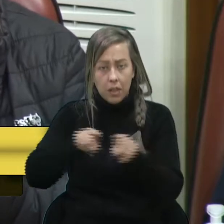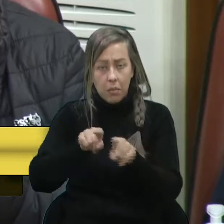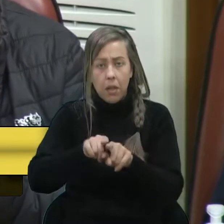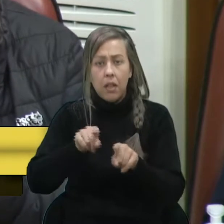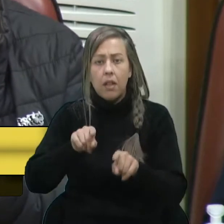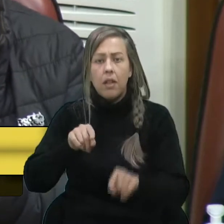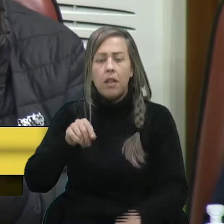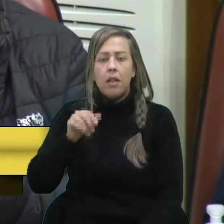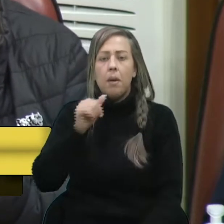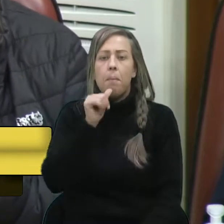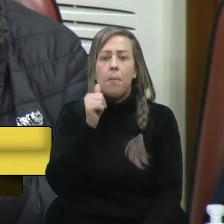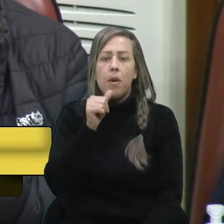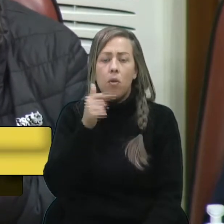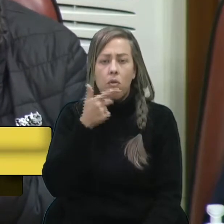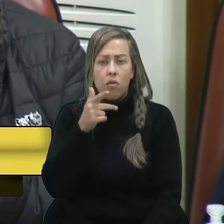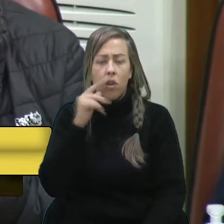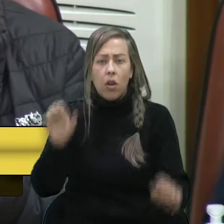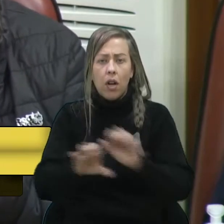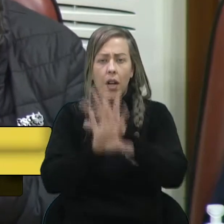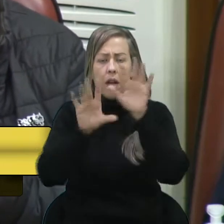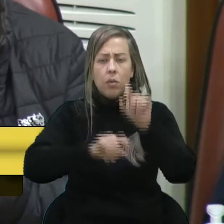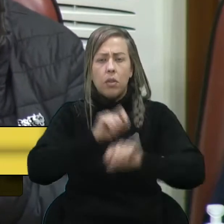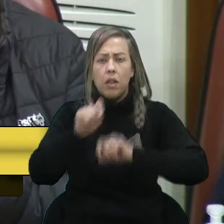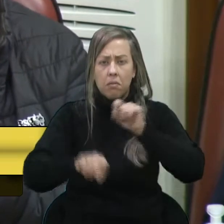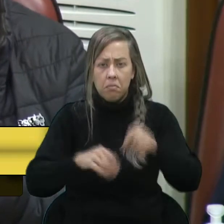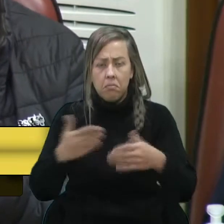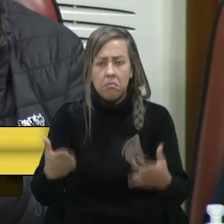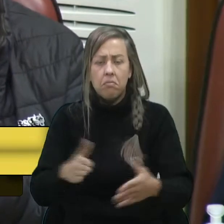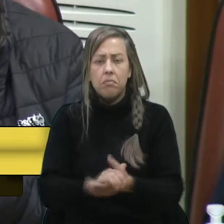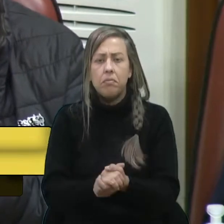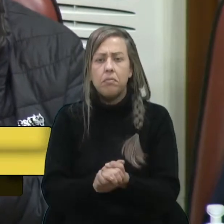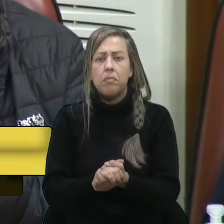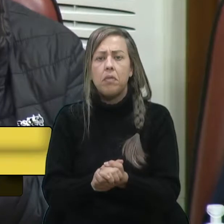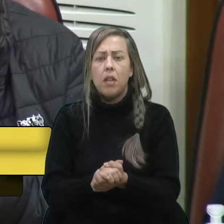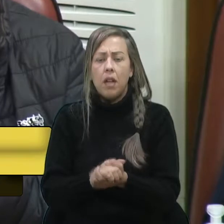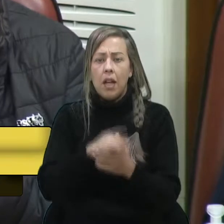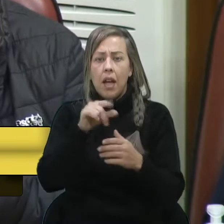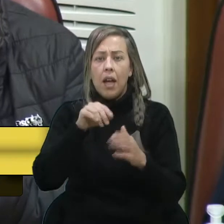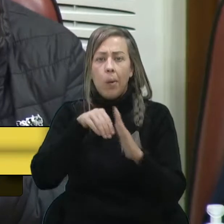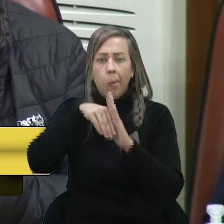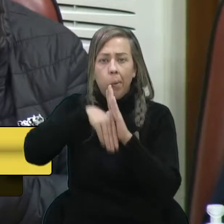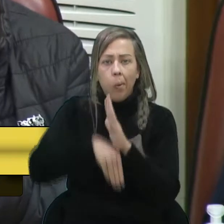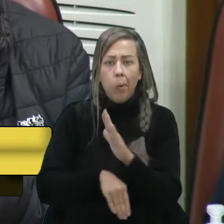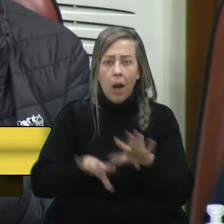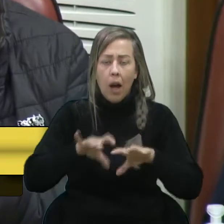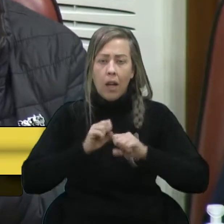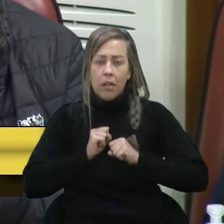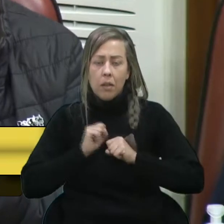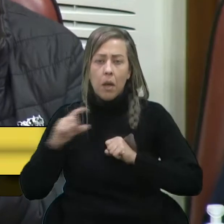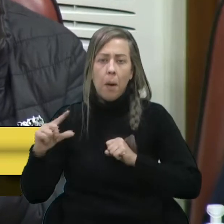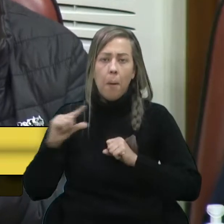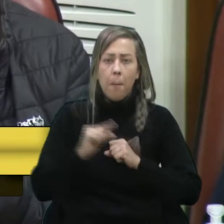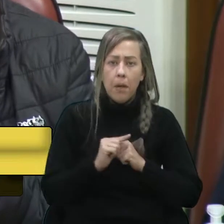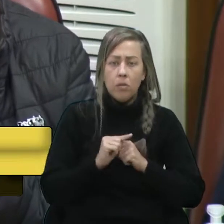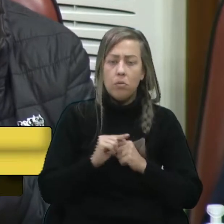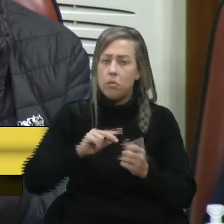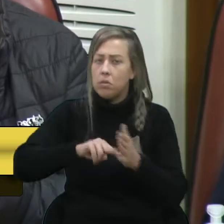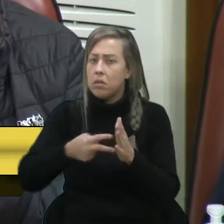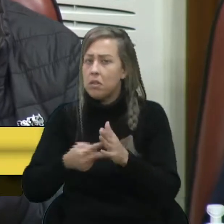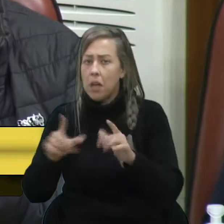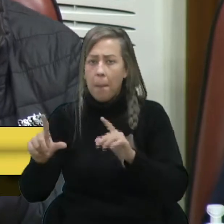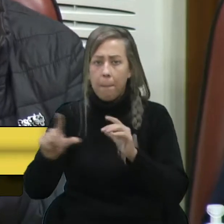o vereador Marcon. O senhor foi, disse que é uma baixa contaminação, muito, é muito insignificativa.